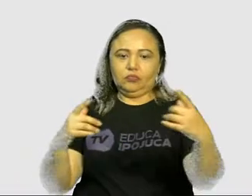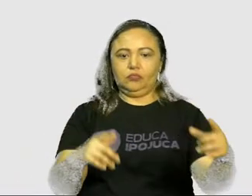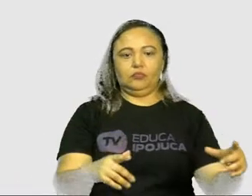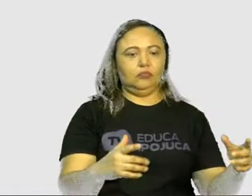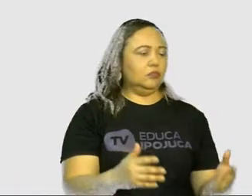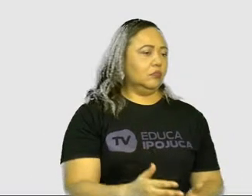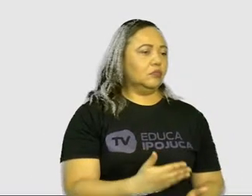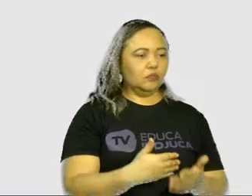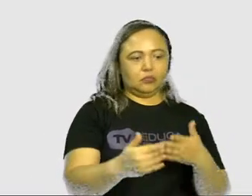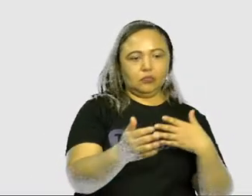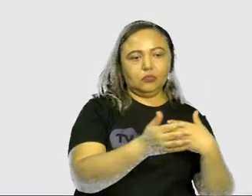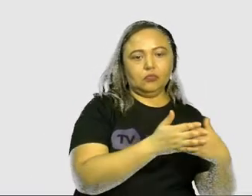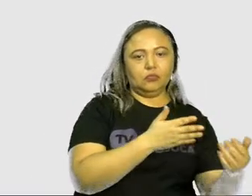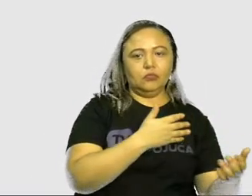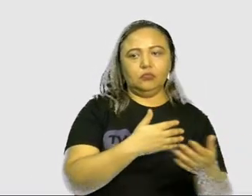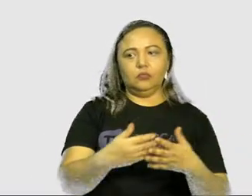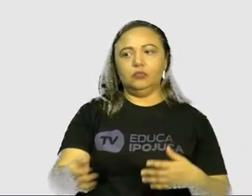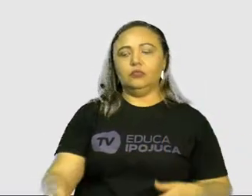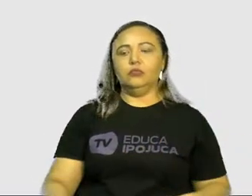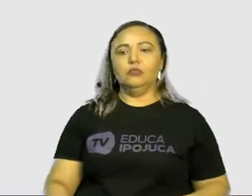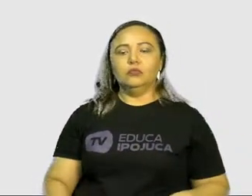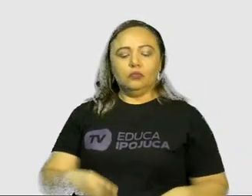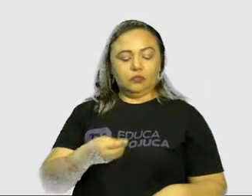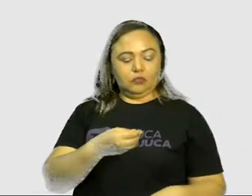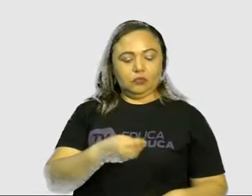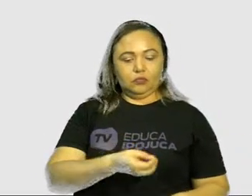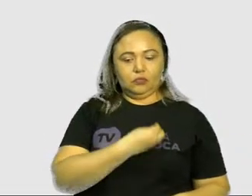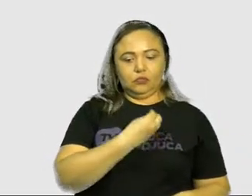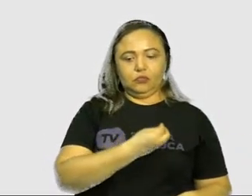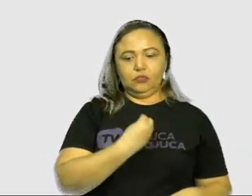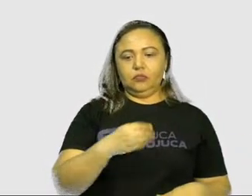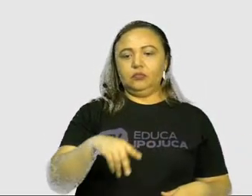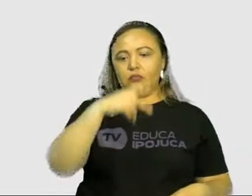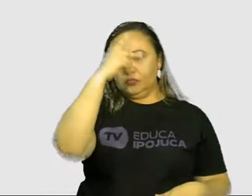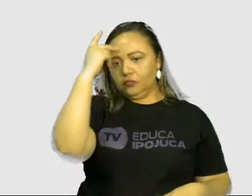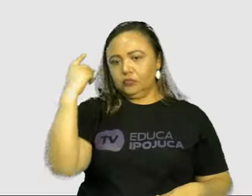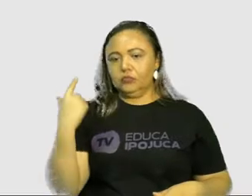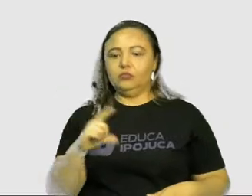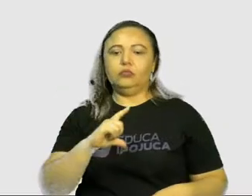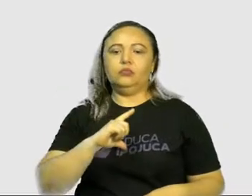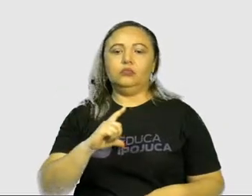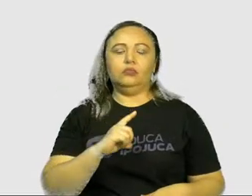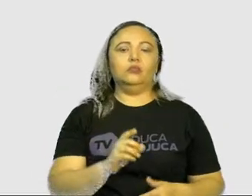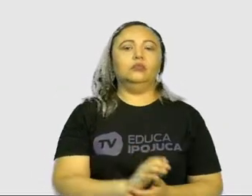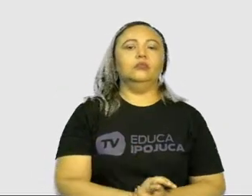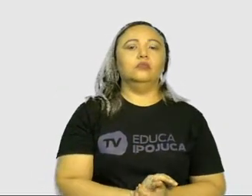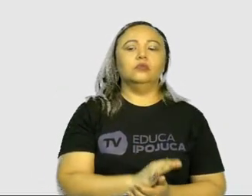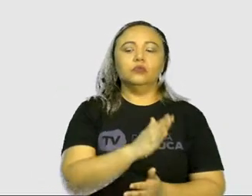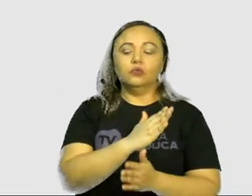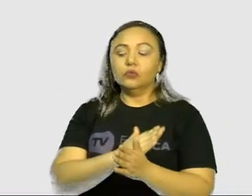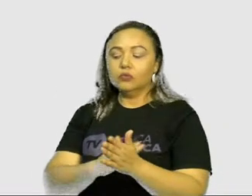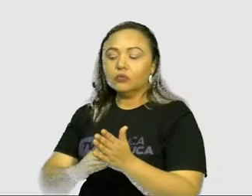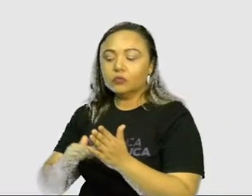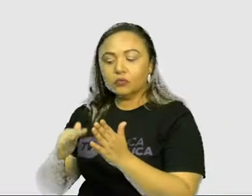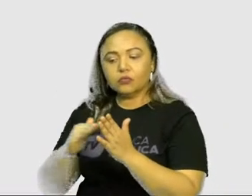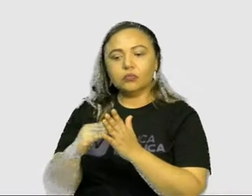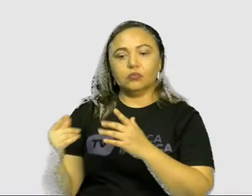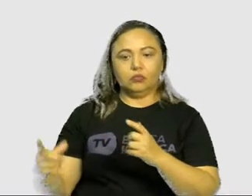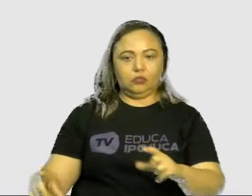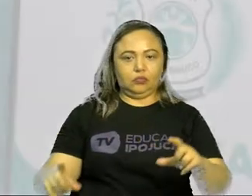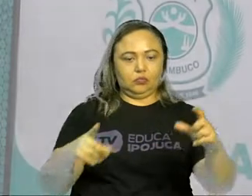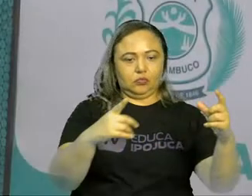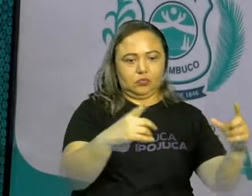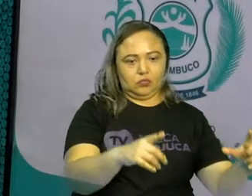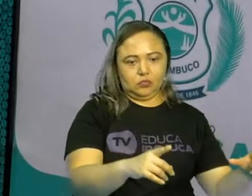compartilha de várias experiências e aprendizagem. Então, todo espaço onde o ser humano